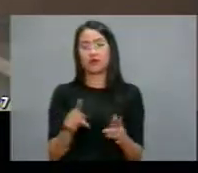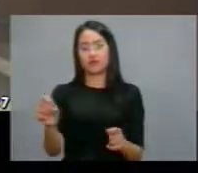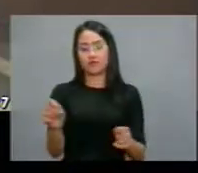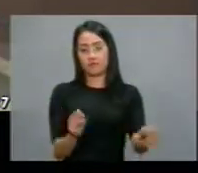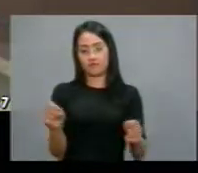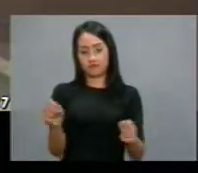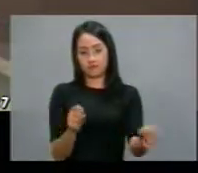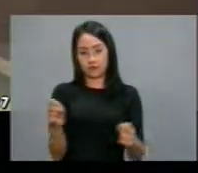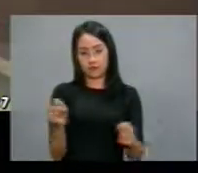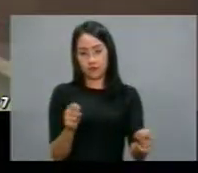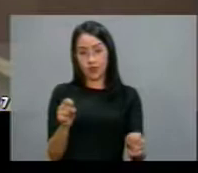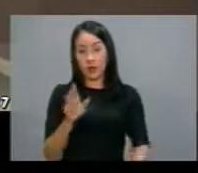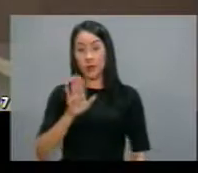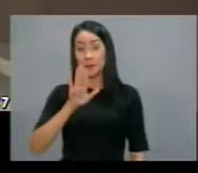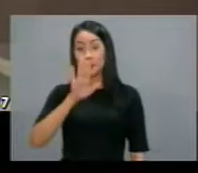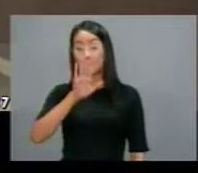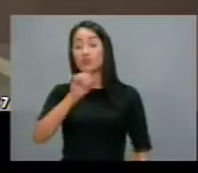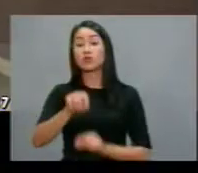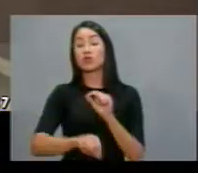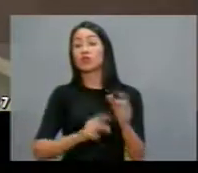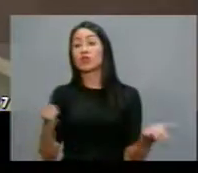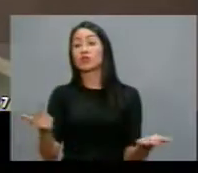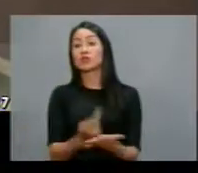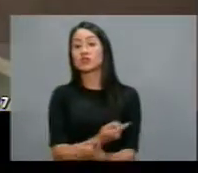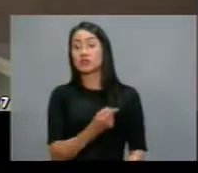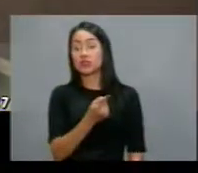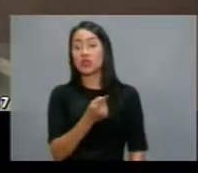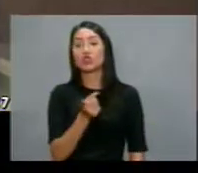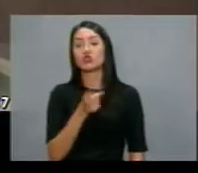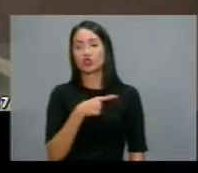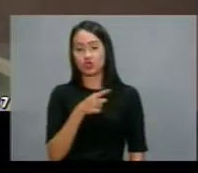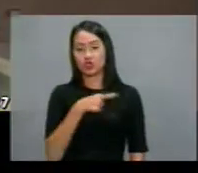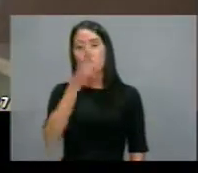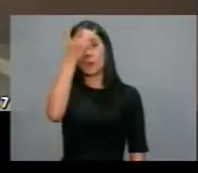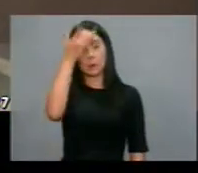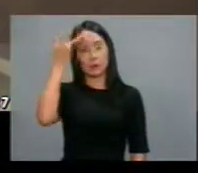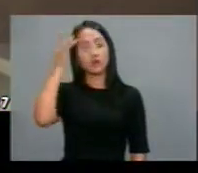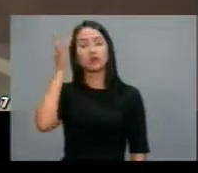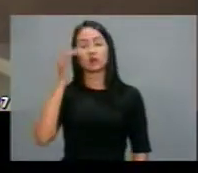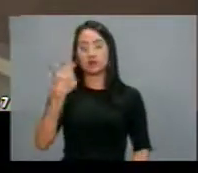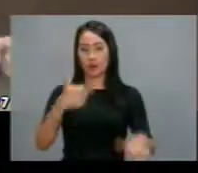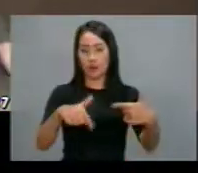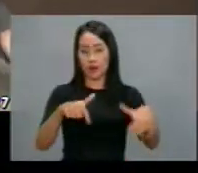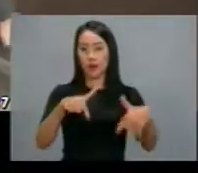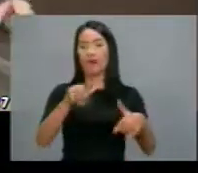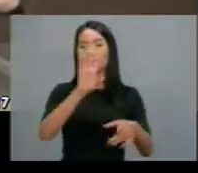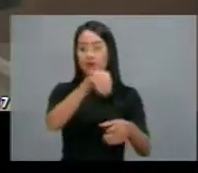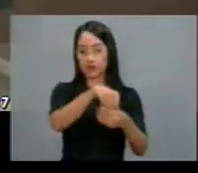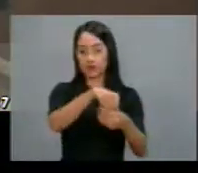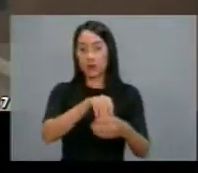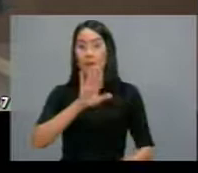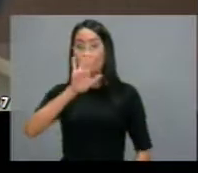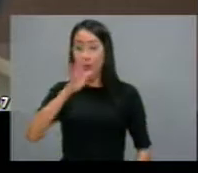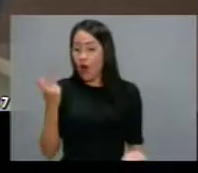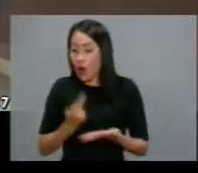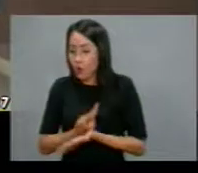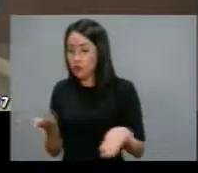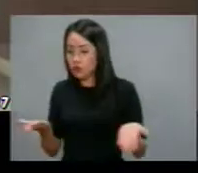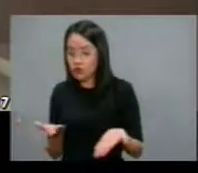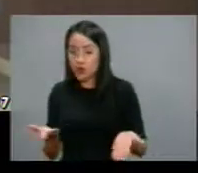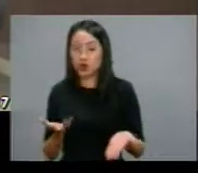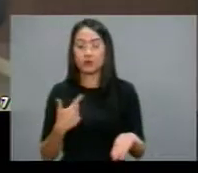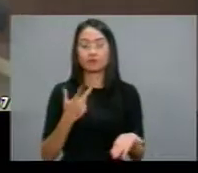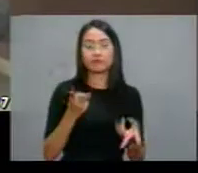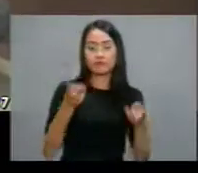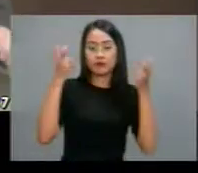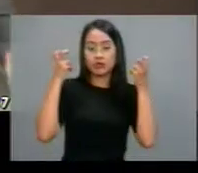Só que o mercado fez isso porque ele tinha operadores. O que está acontecendo aqui é que estamos vendo o